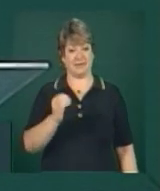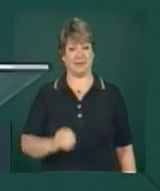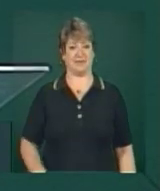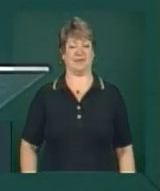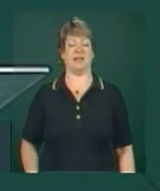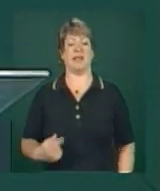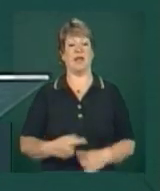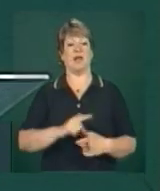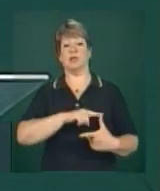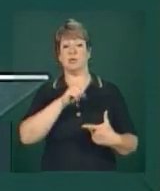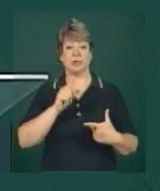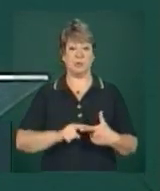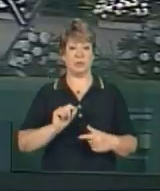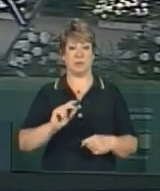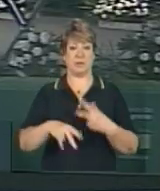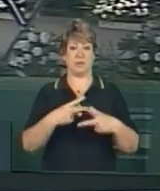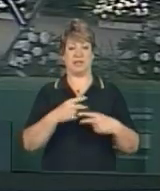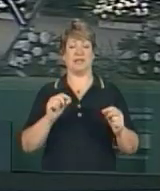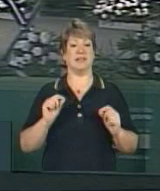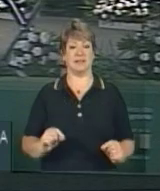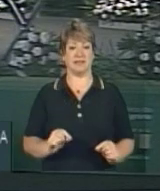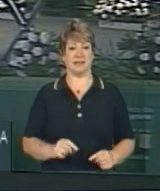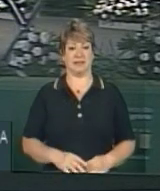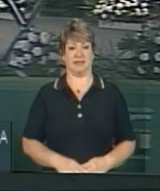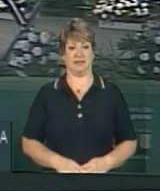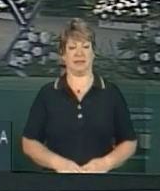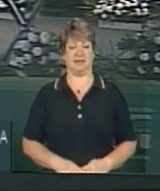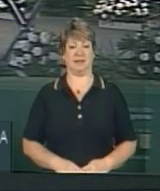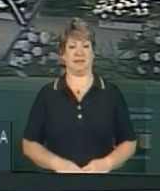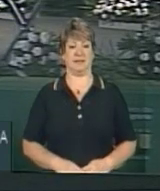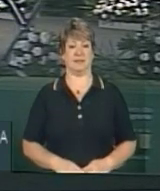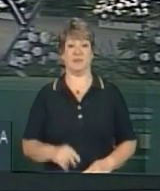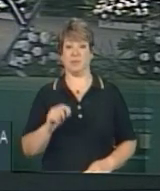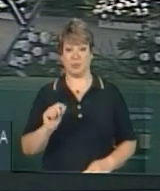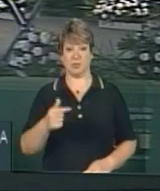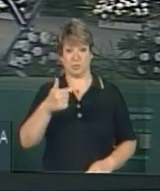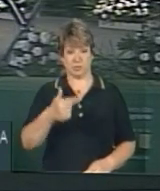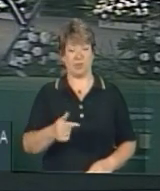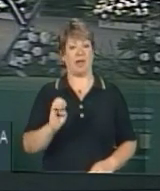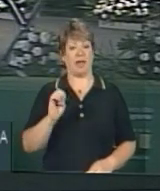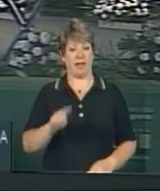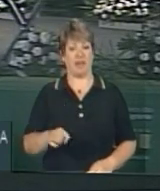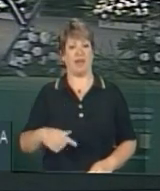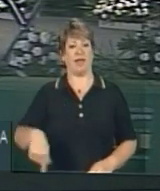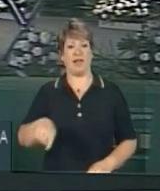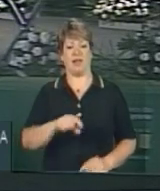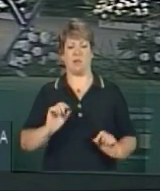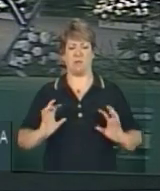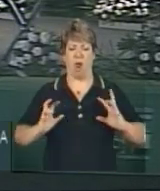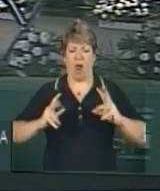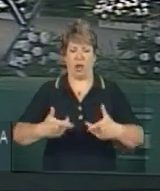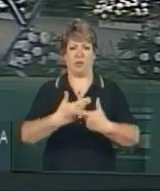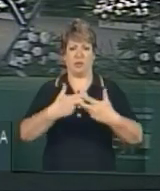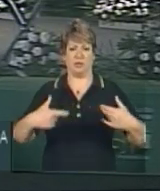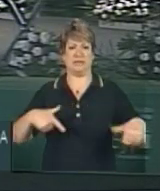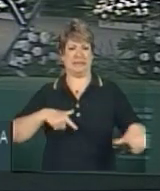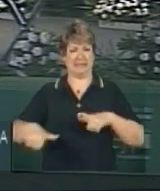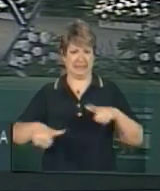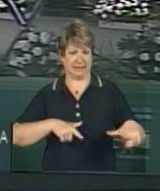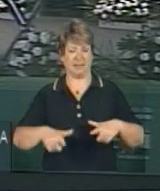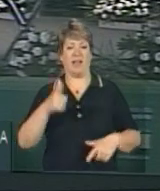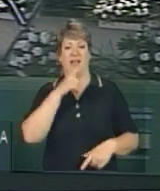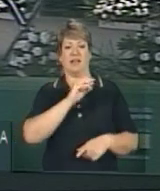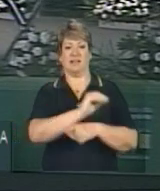E o segundo presente, o segundo presente, essas retros, que vão atender